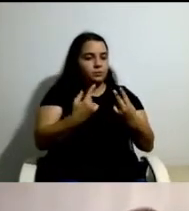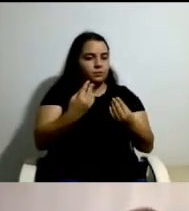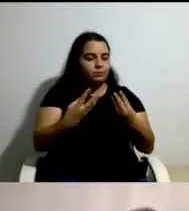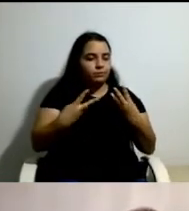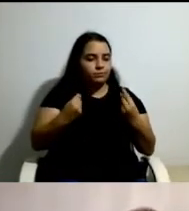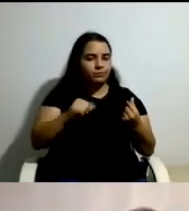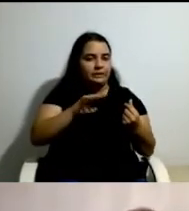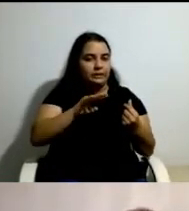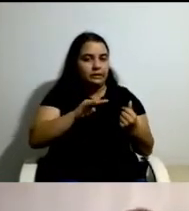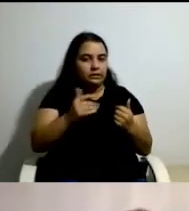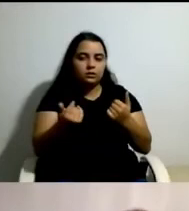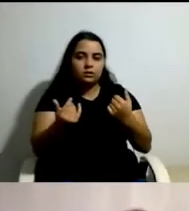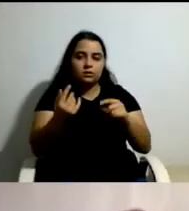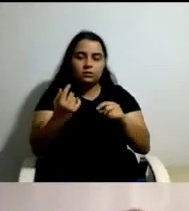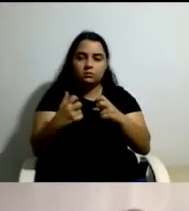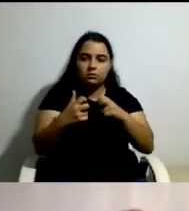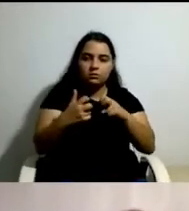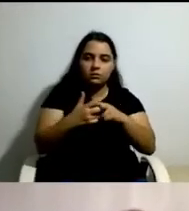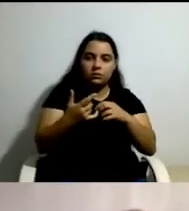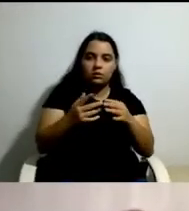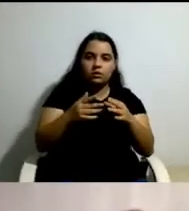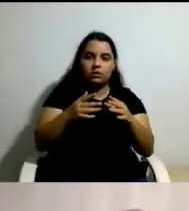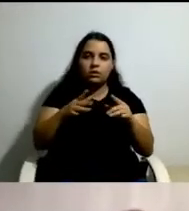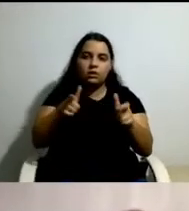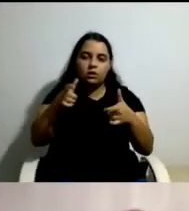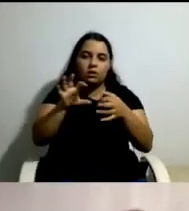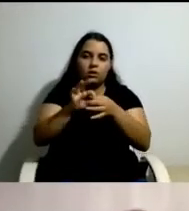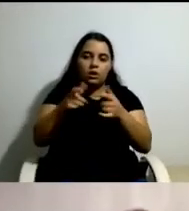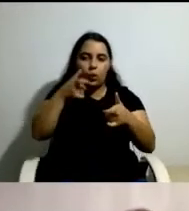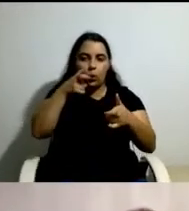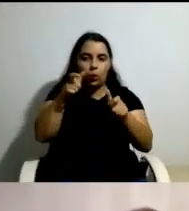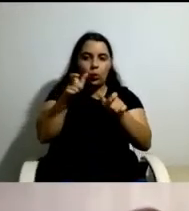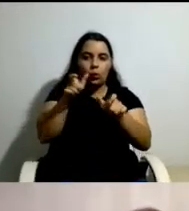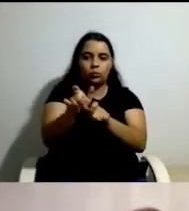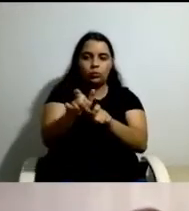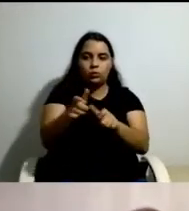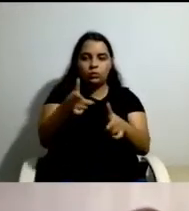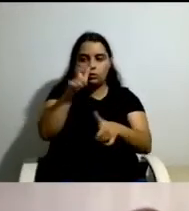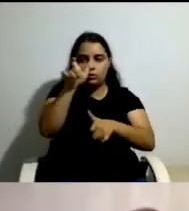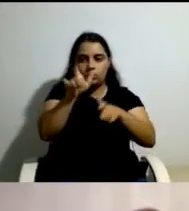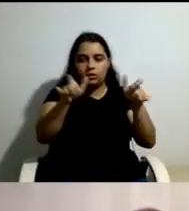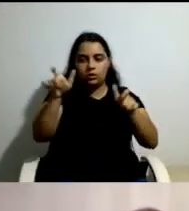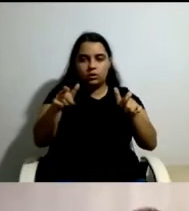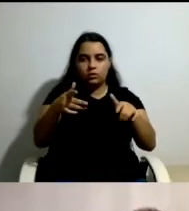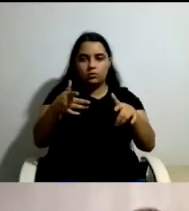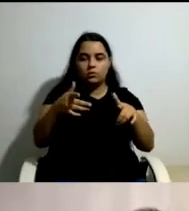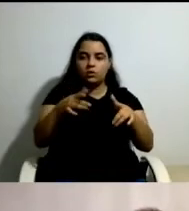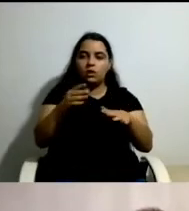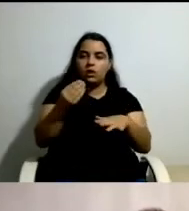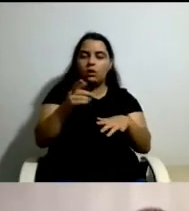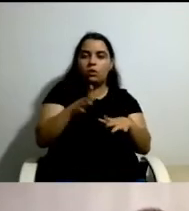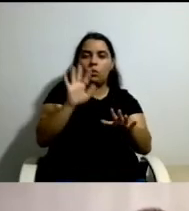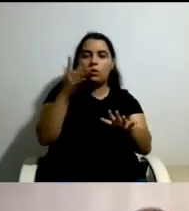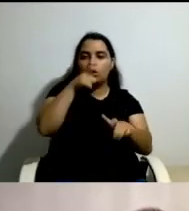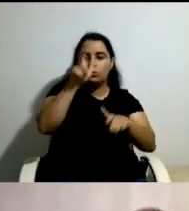independente com, nomeadamente, controle das pessoas com deficiência sobre todos os aspectos relativos ao